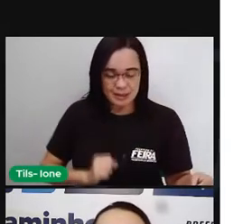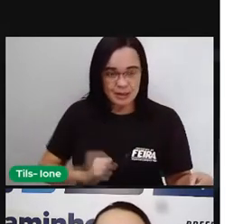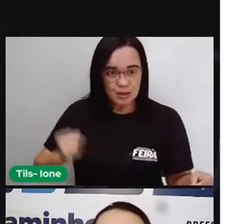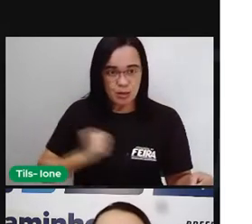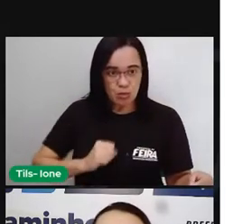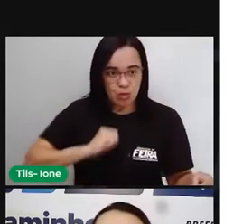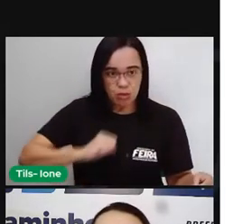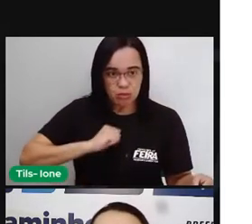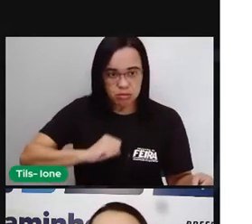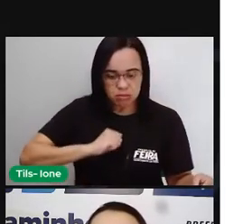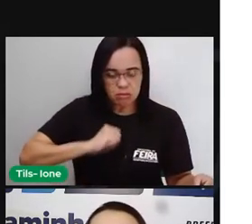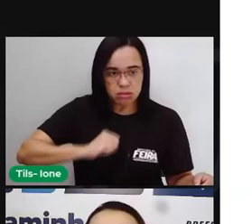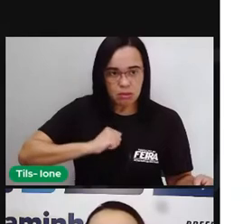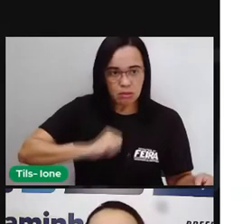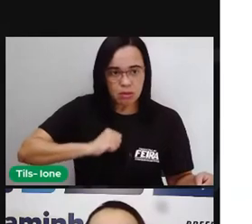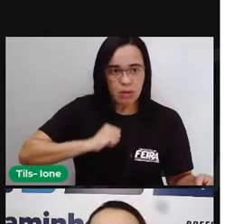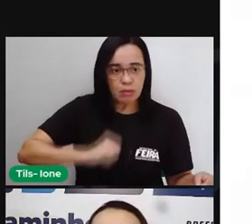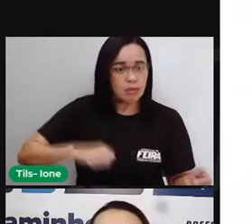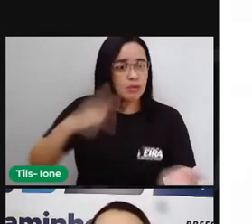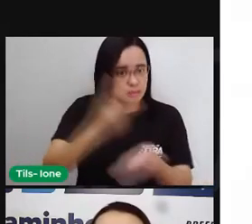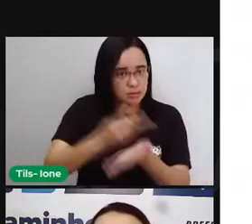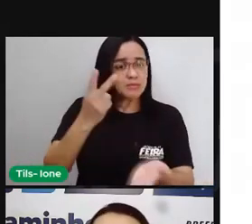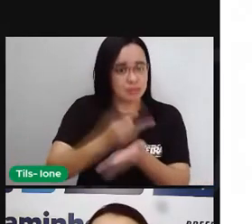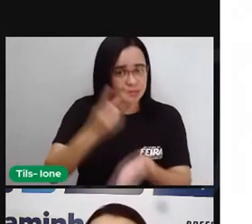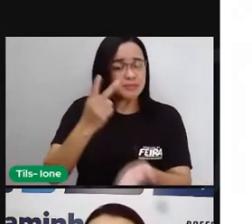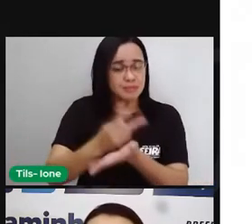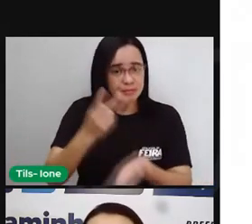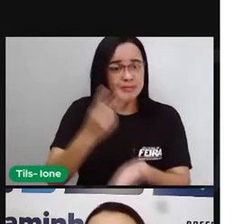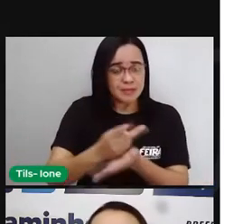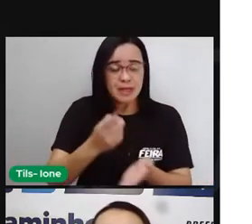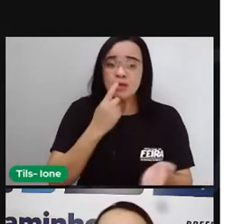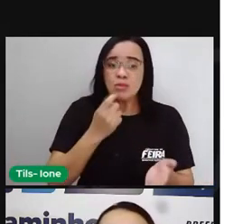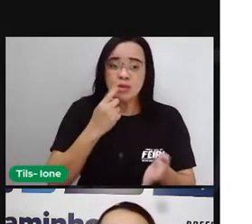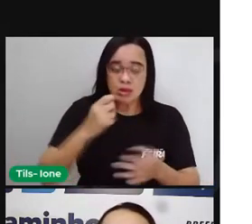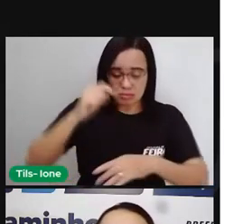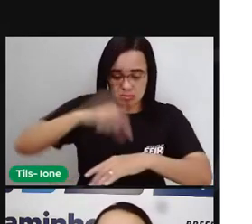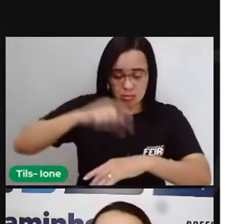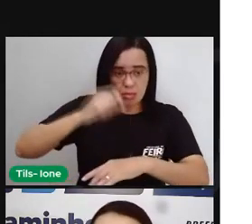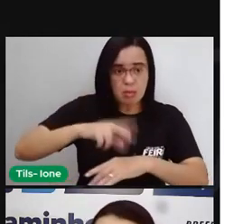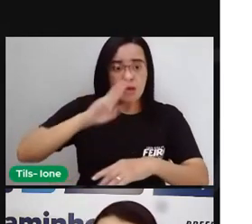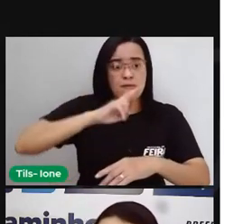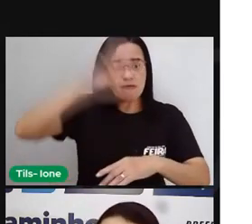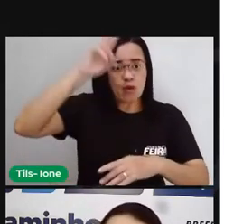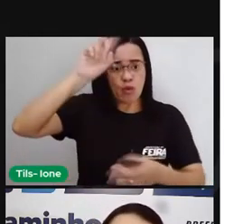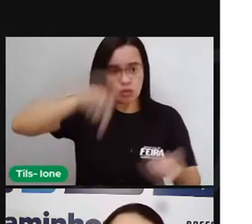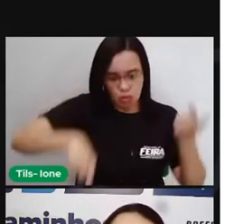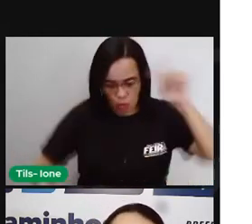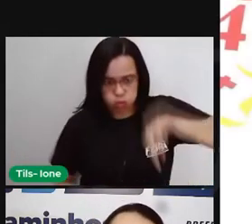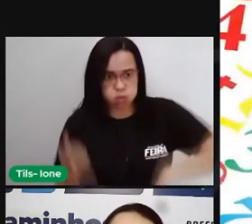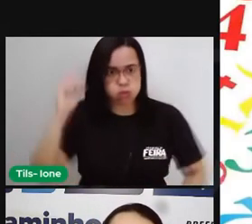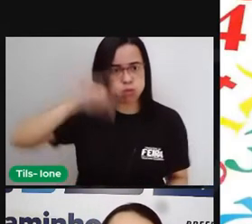bombeando para que esse sangue ele tenha força para circular aí por nosso corpo.